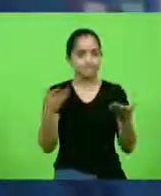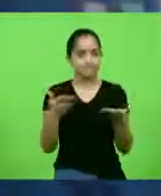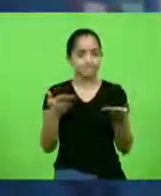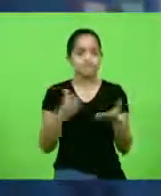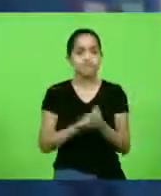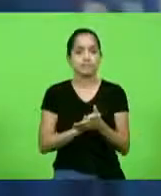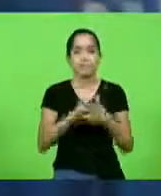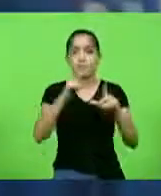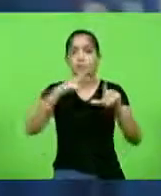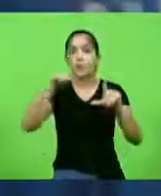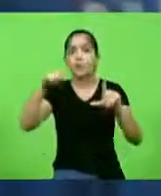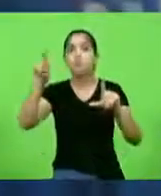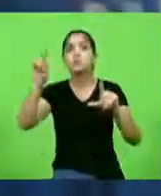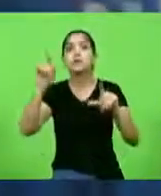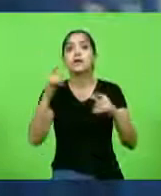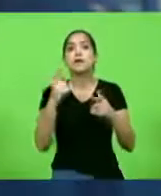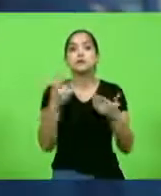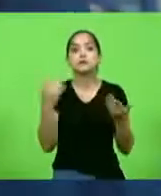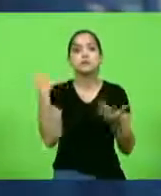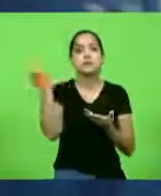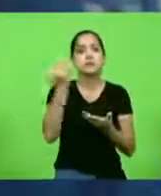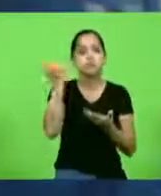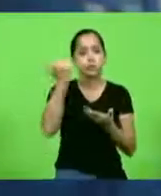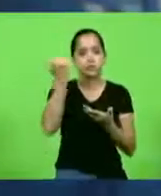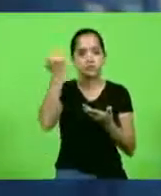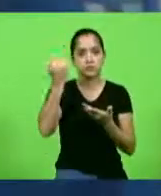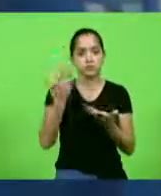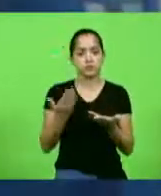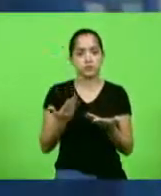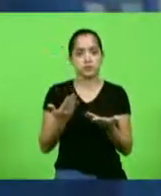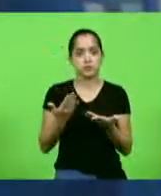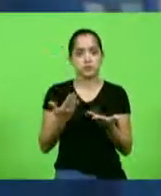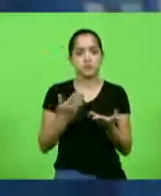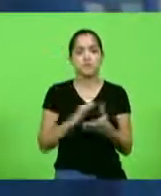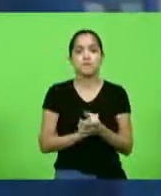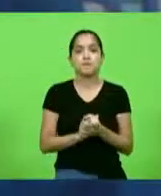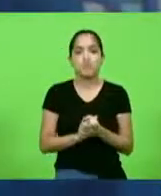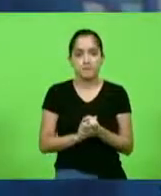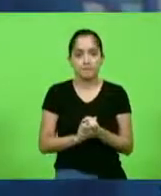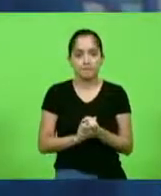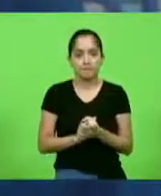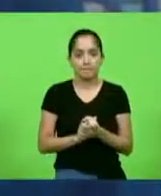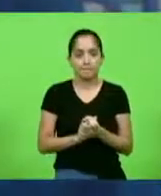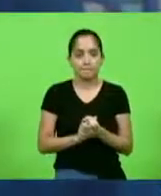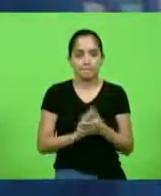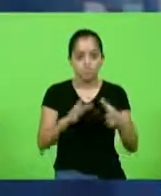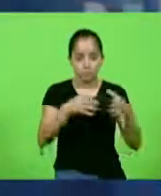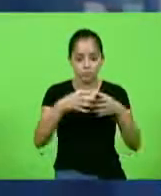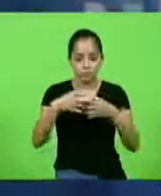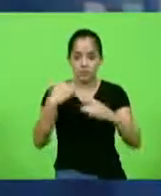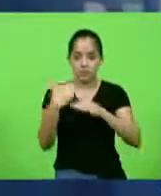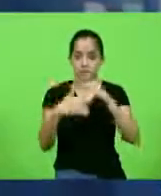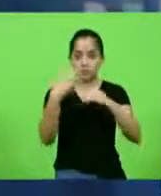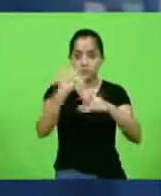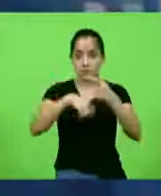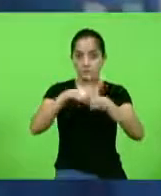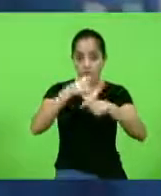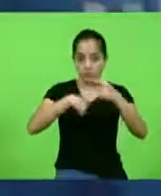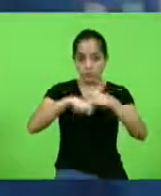dado importante que é da organização para a cooperação de desenvolvimento econômico.